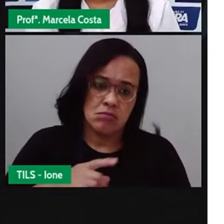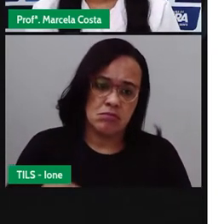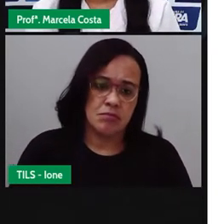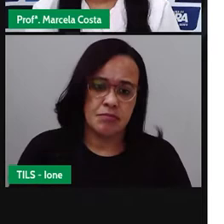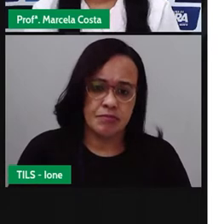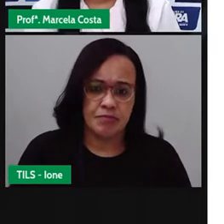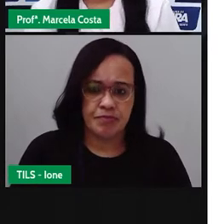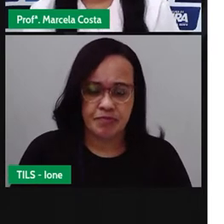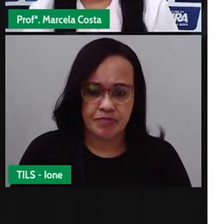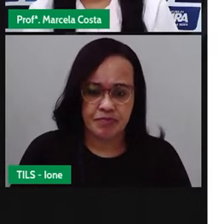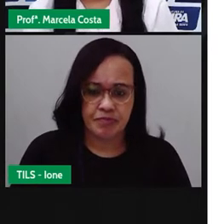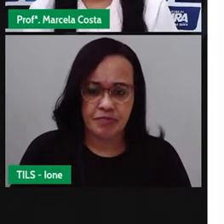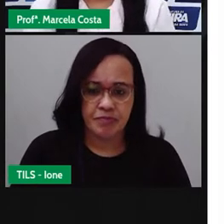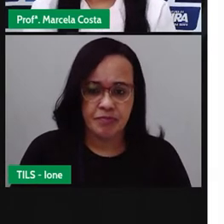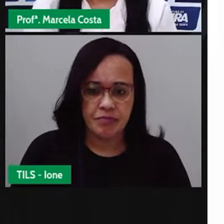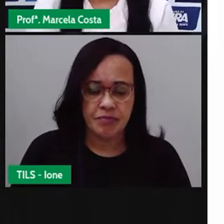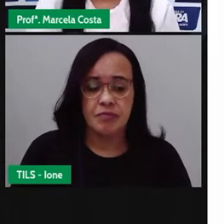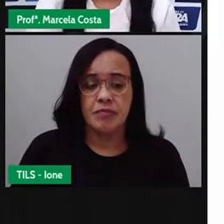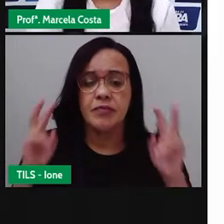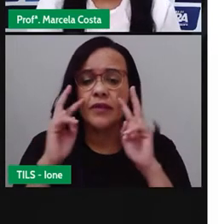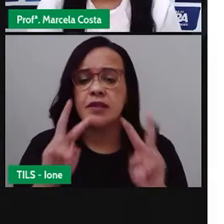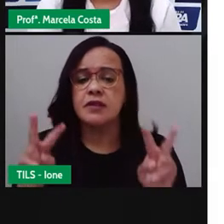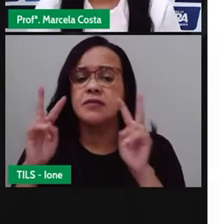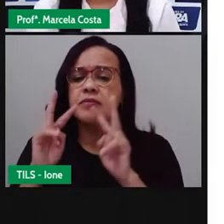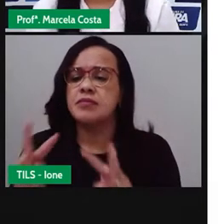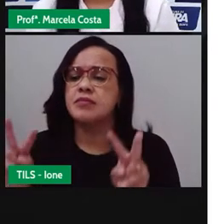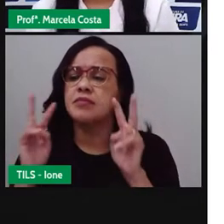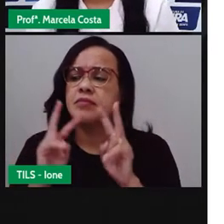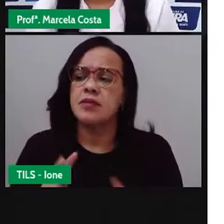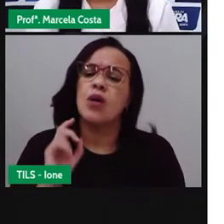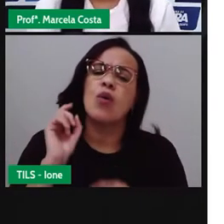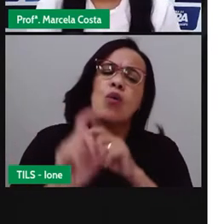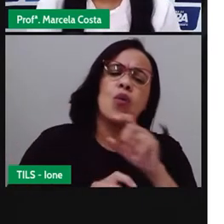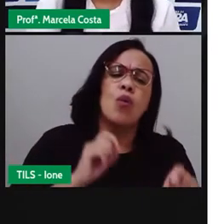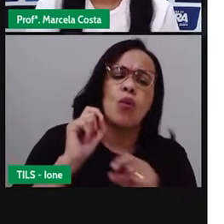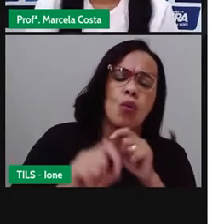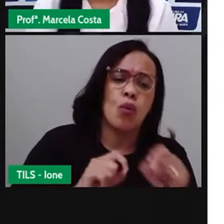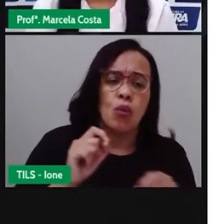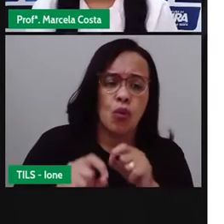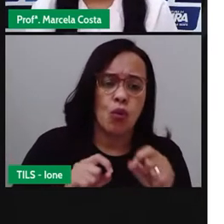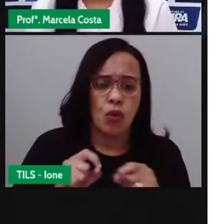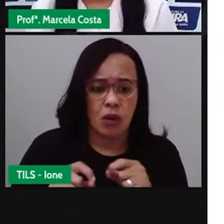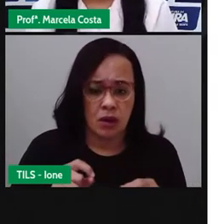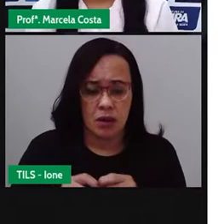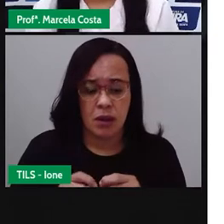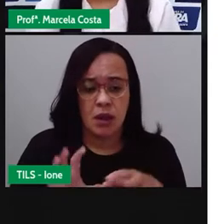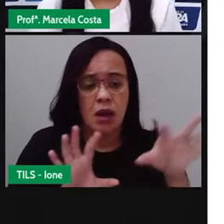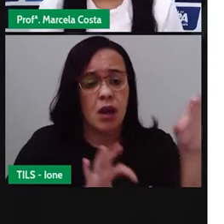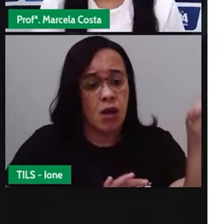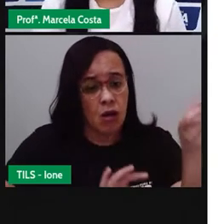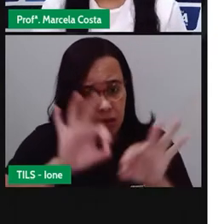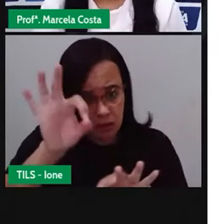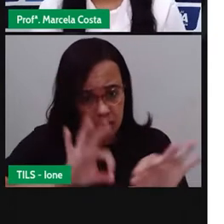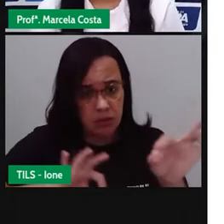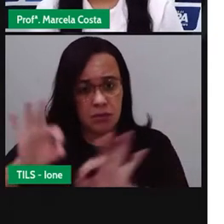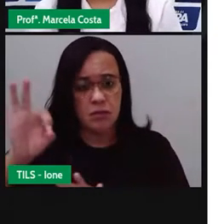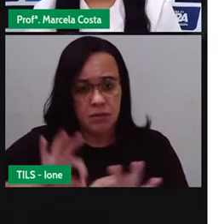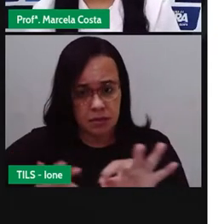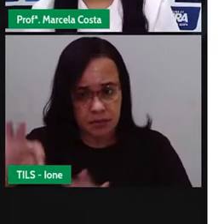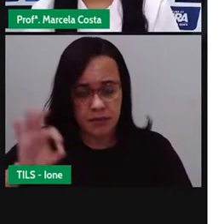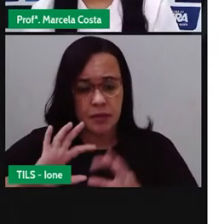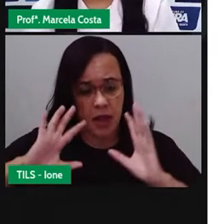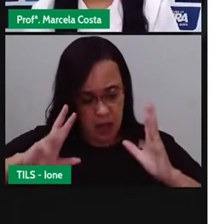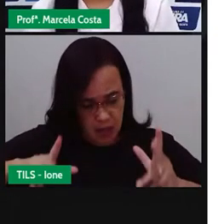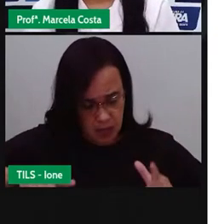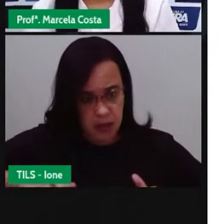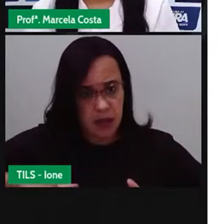Observem que essas imagens me digam o que vocês observam em relação à organização e a higienização